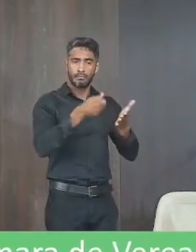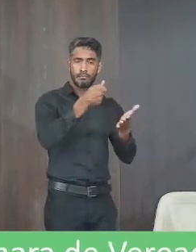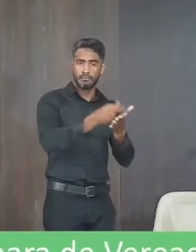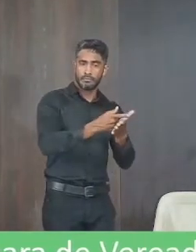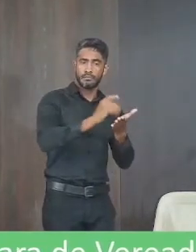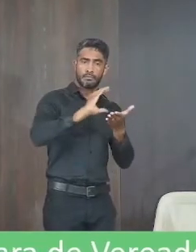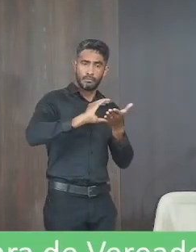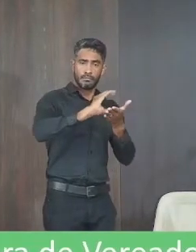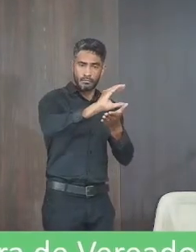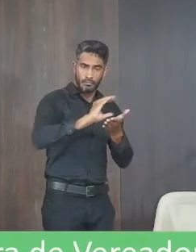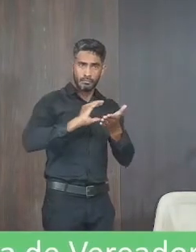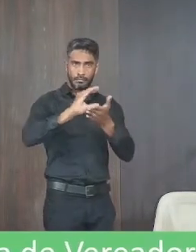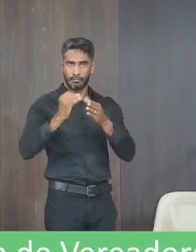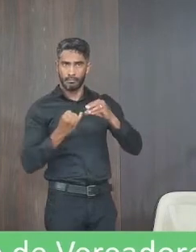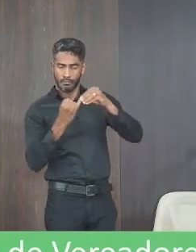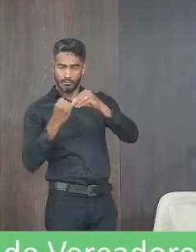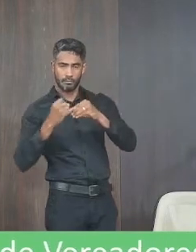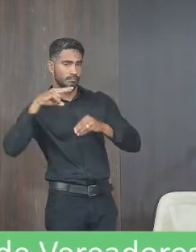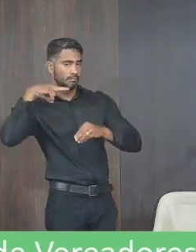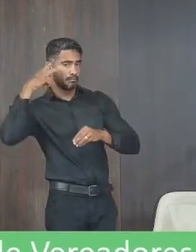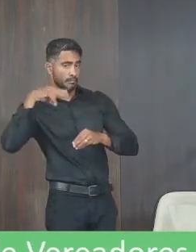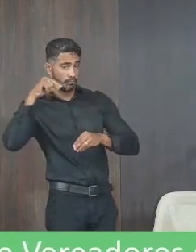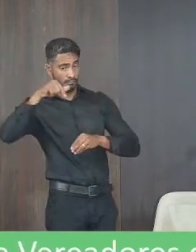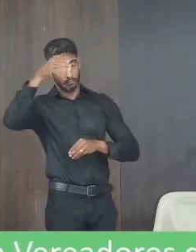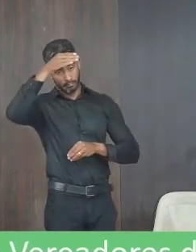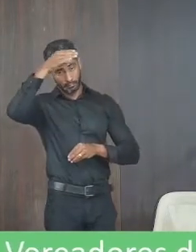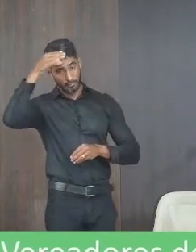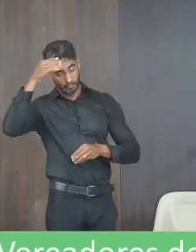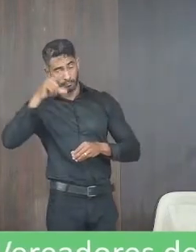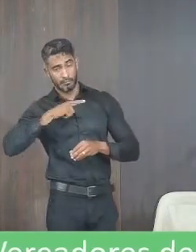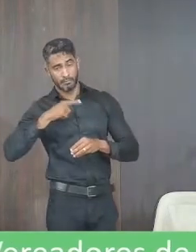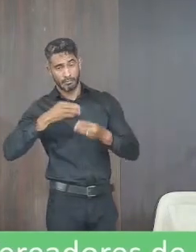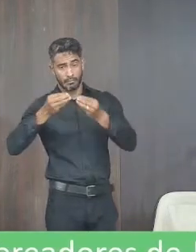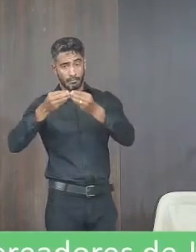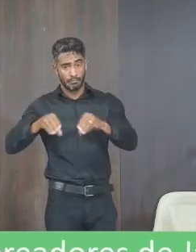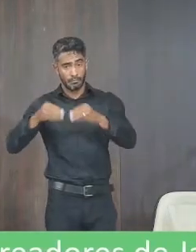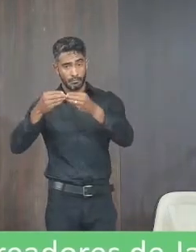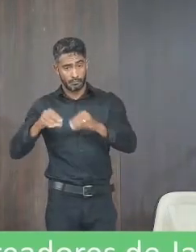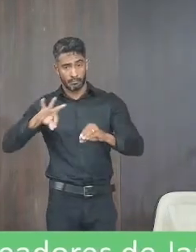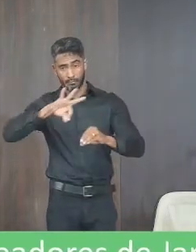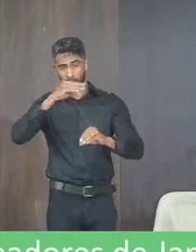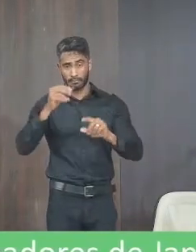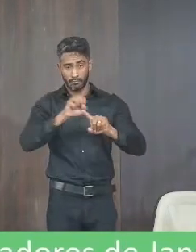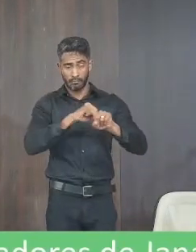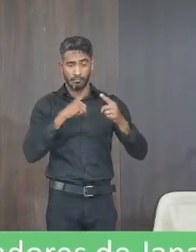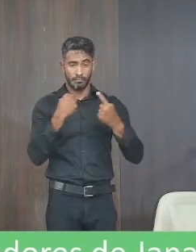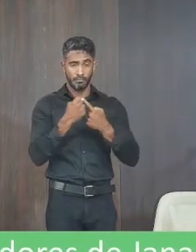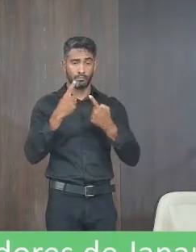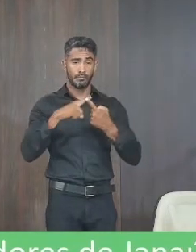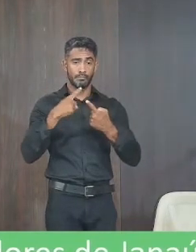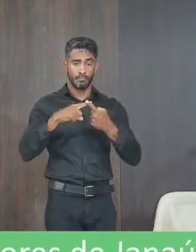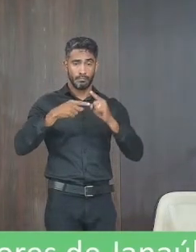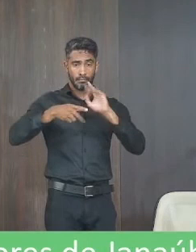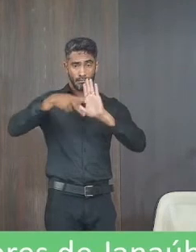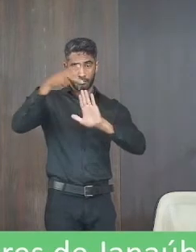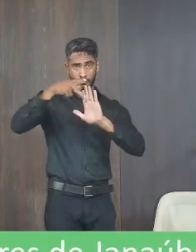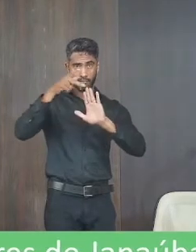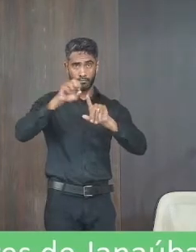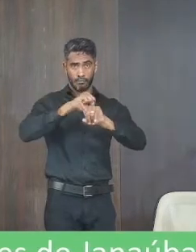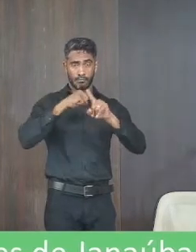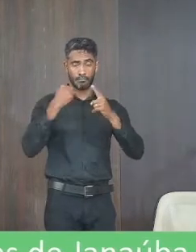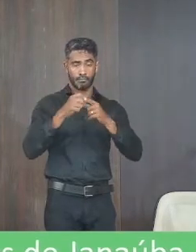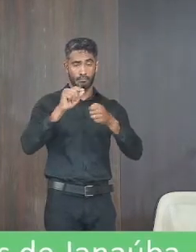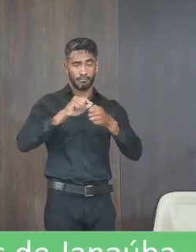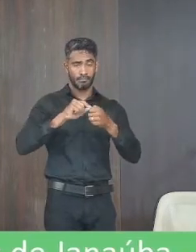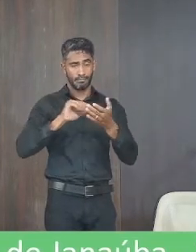emendas positivas das entidades indicadas pelos vereadores dessa casa está causando prejuízo a toda a sociedade pois projetos sociais estão deixando de serem executados por